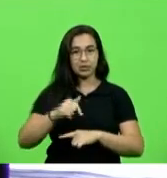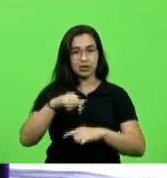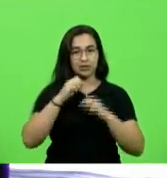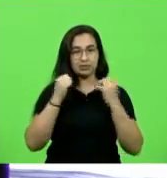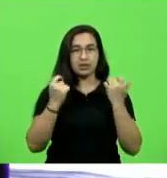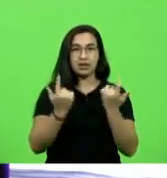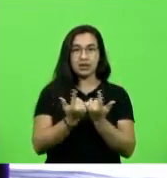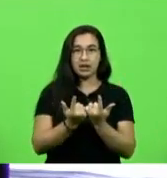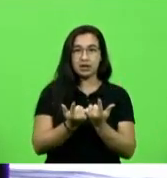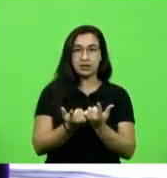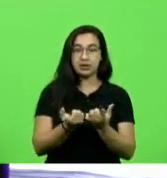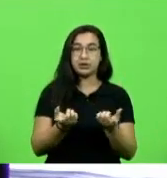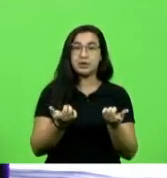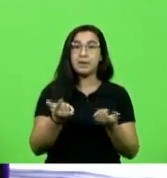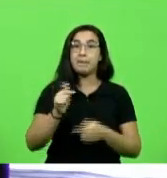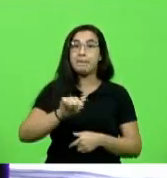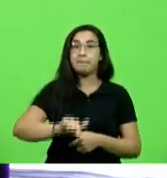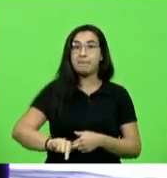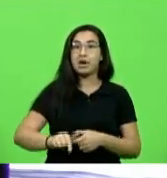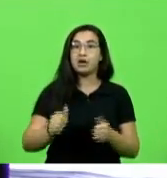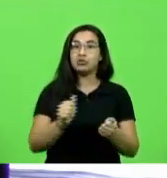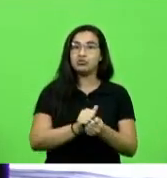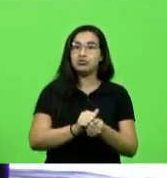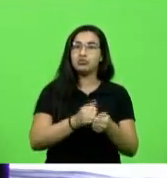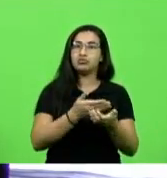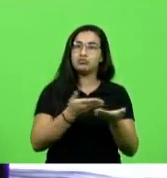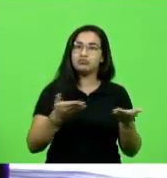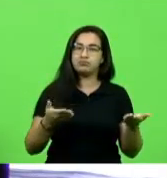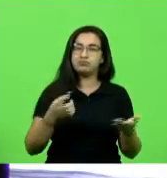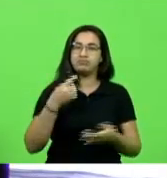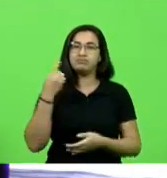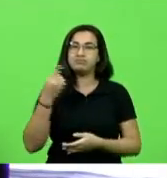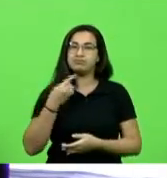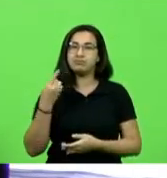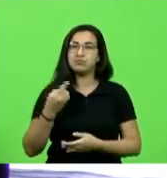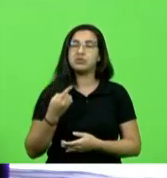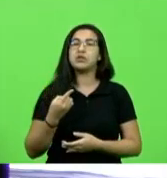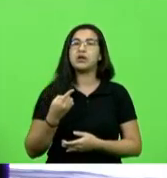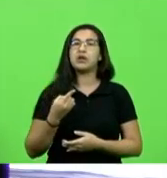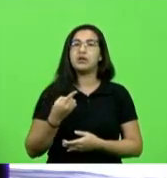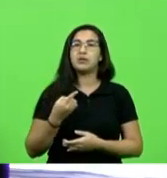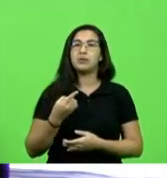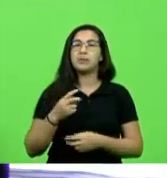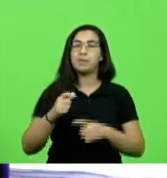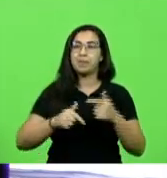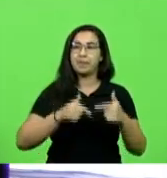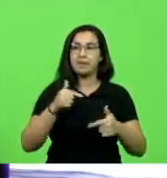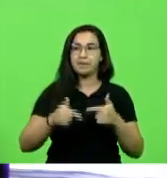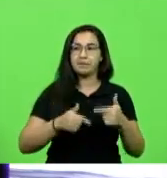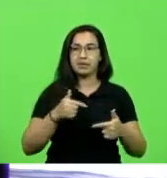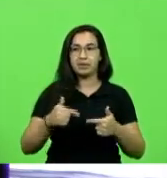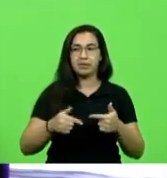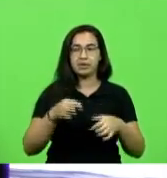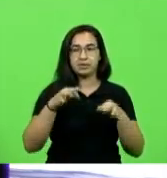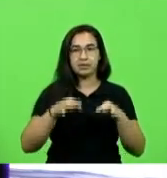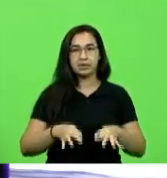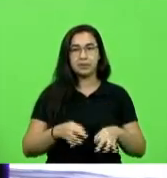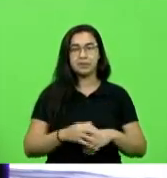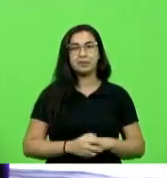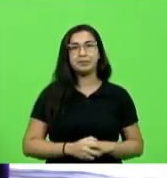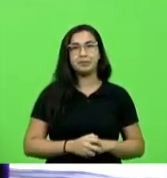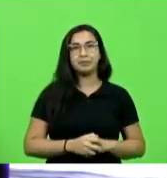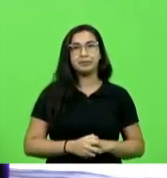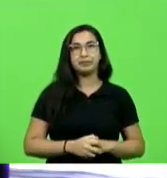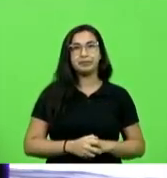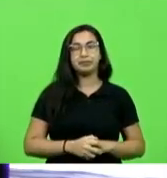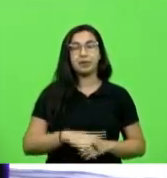com os demais colegas deputados a responsabilidade da condução dos trabalhos da mesa e como o